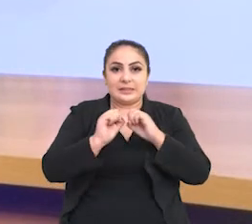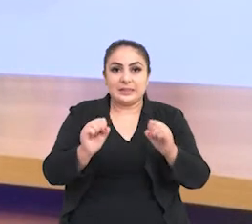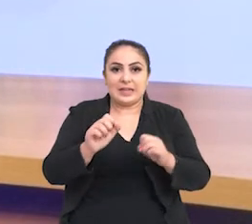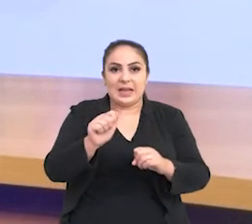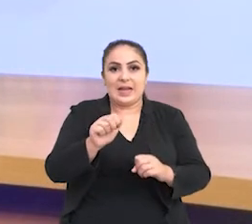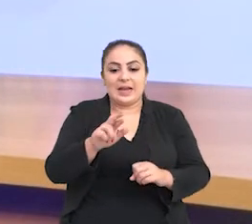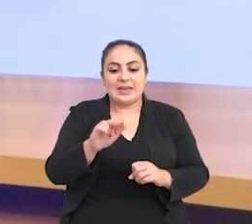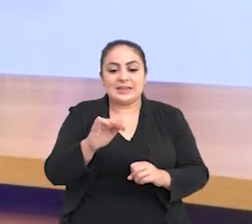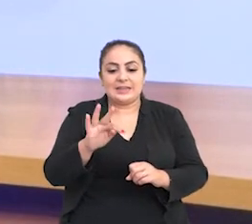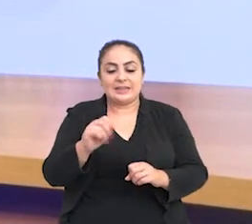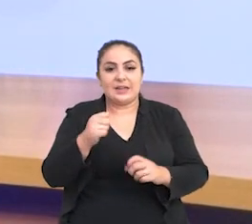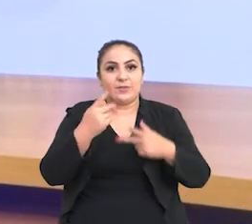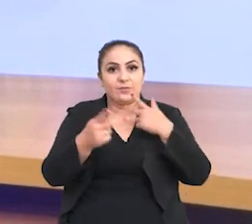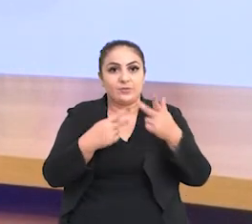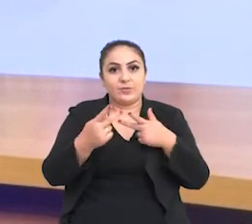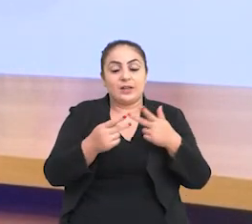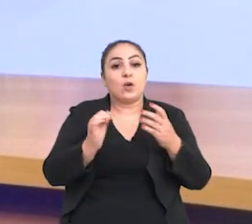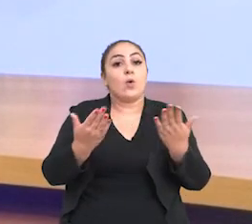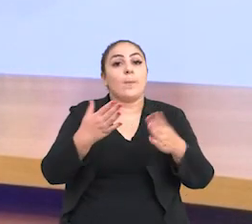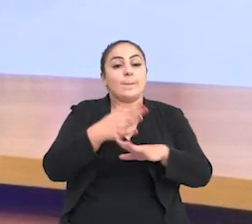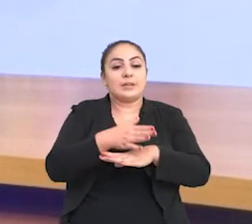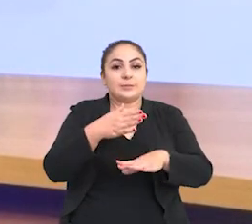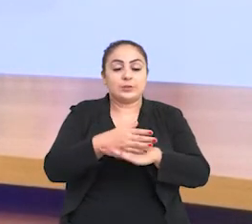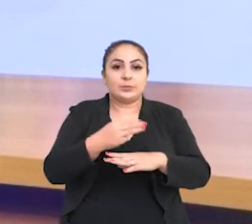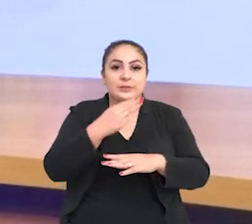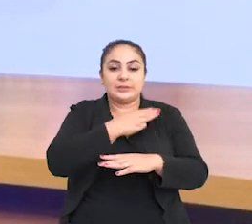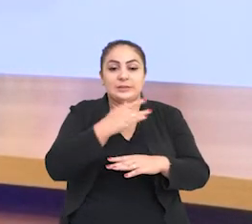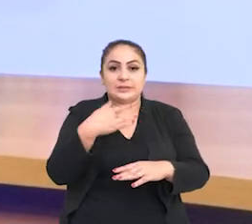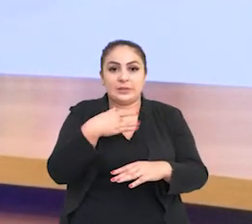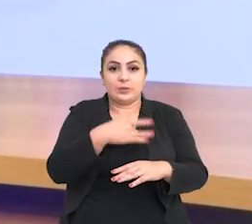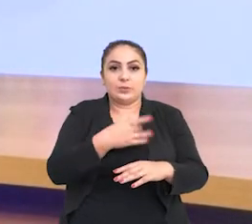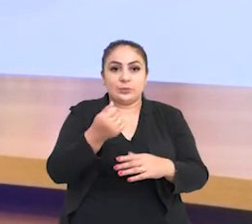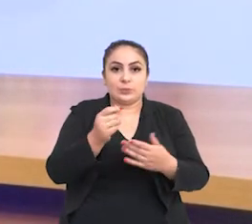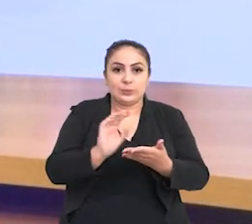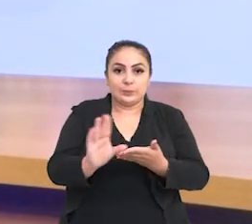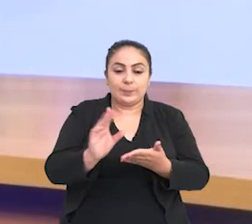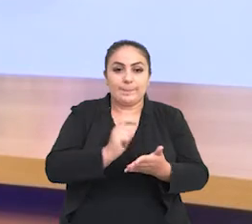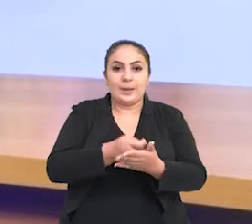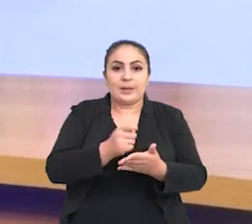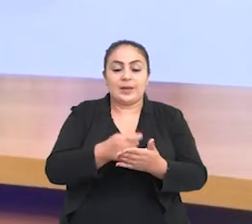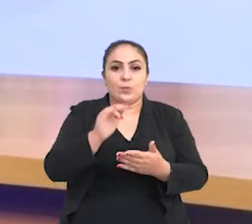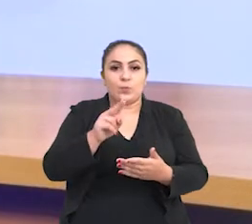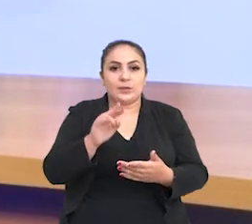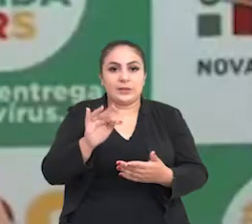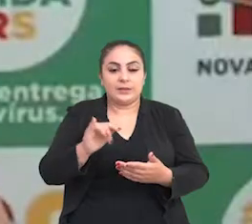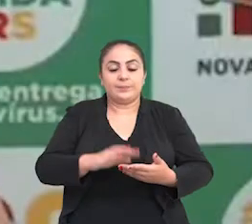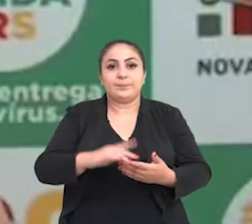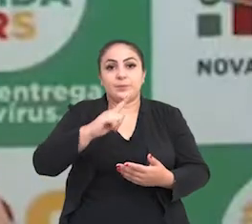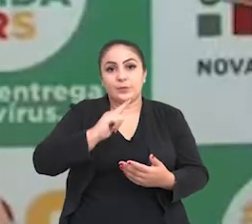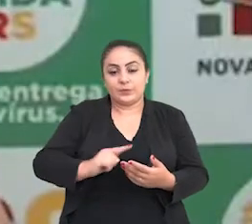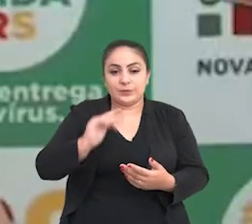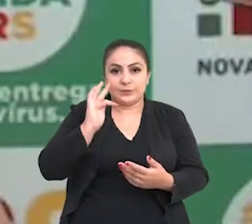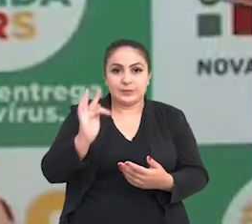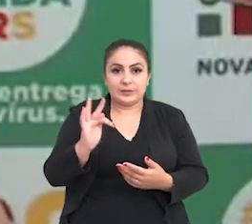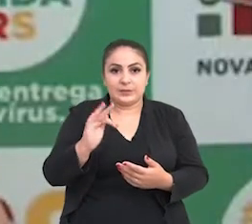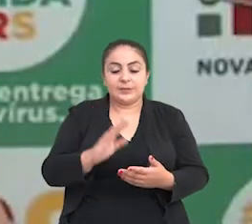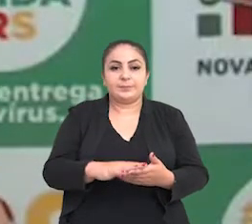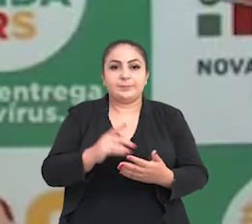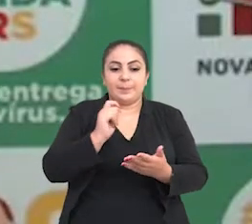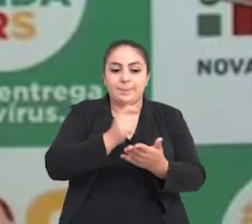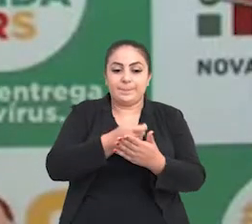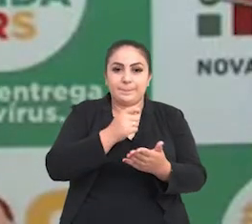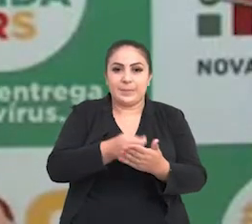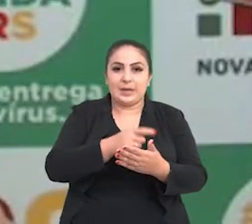Bergman destaca qual a participação do Ministério da Saúde no custeio das UTIs. O governo federal